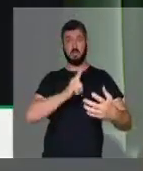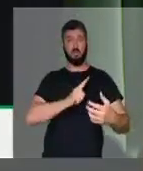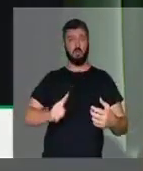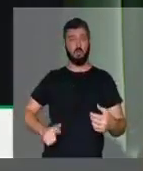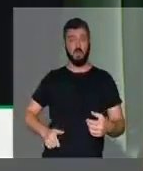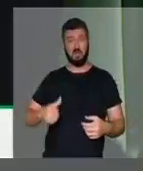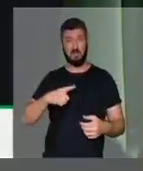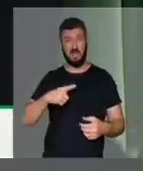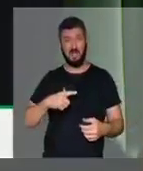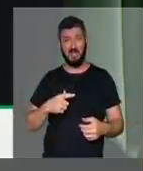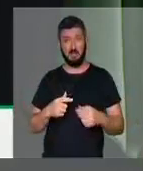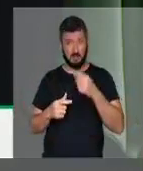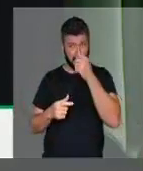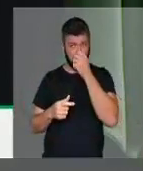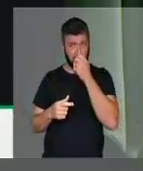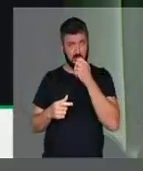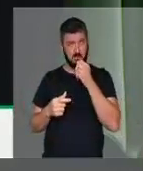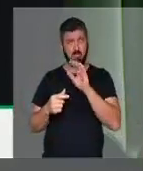tem.